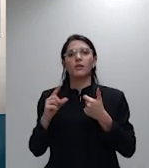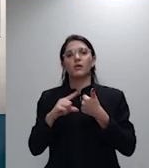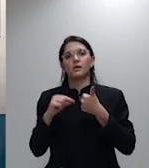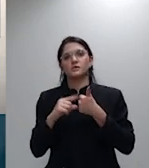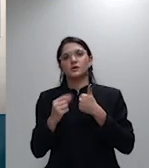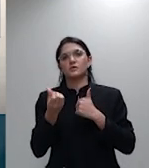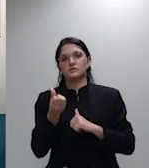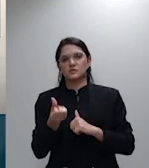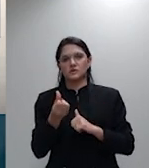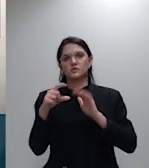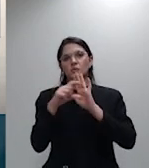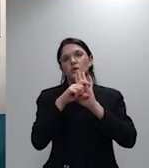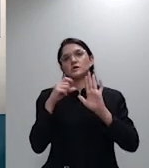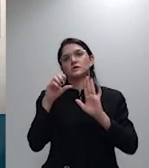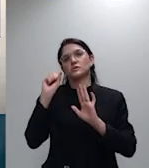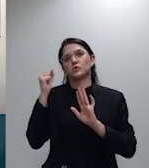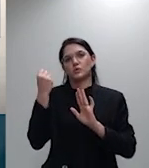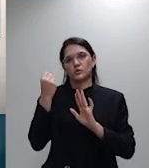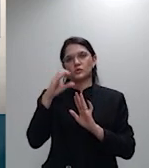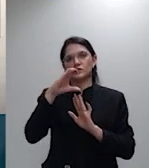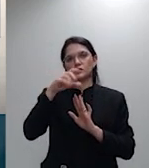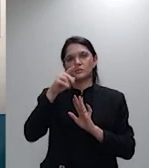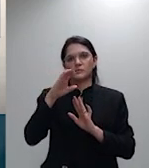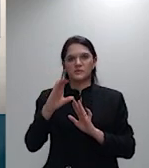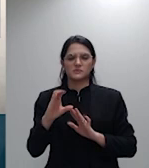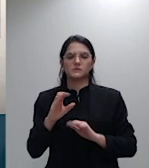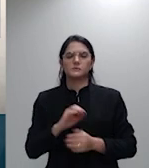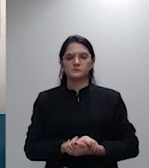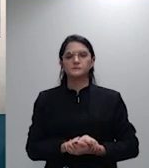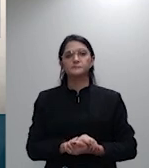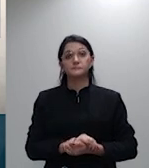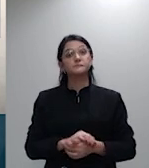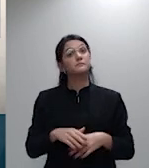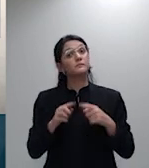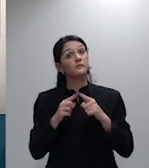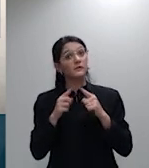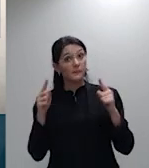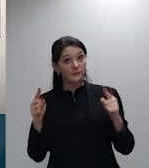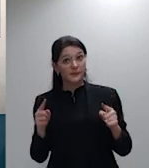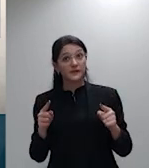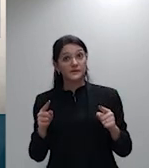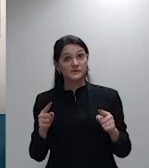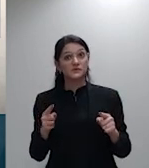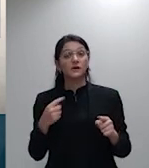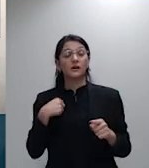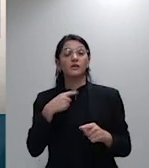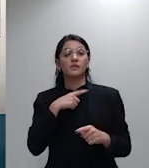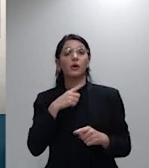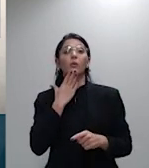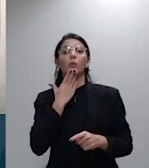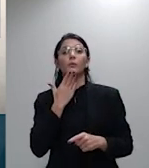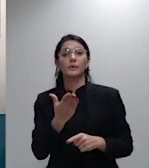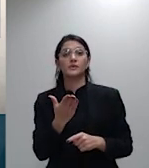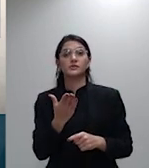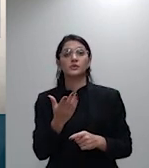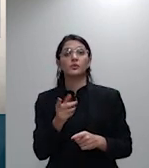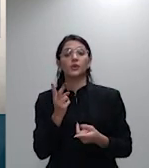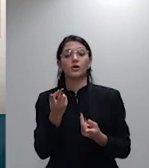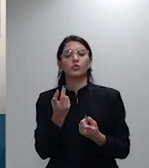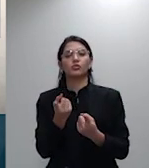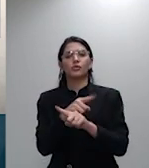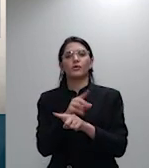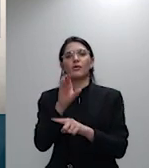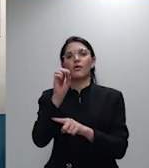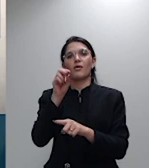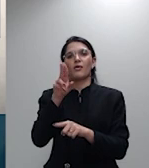8 do CDC. Entretanto, esse pedido de inversão do ônus da prova não é deferido